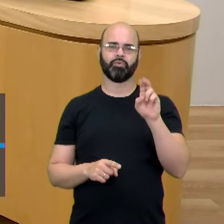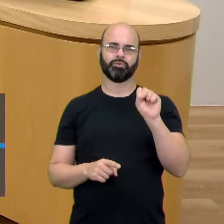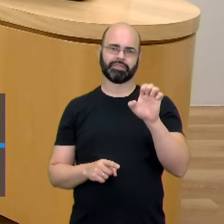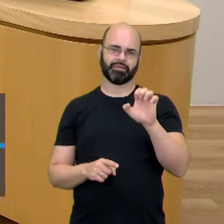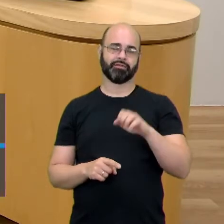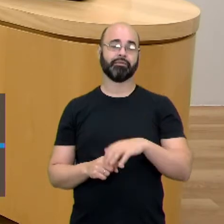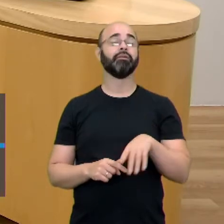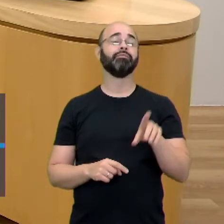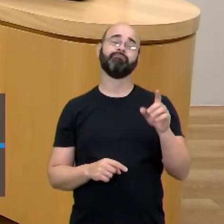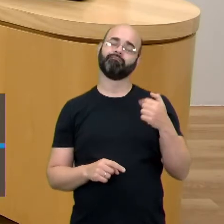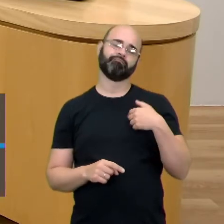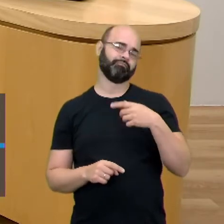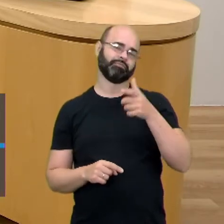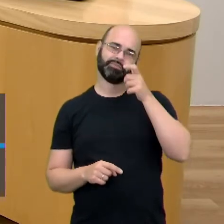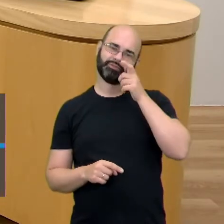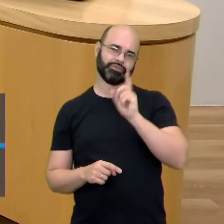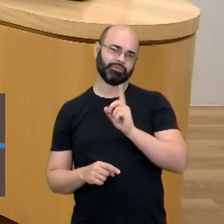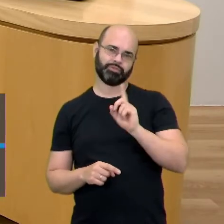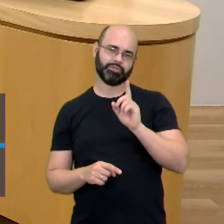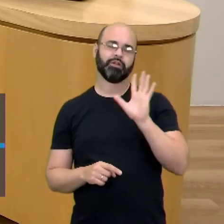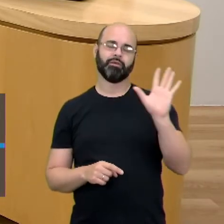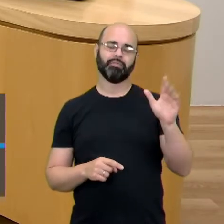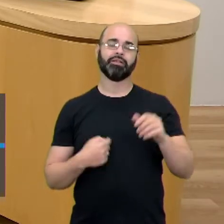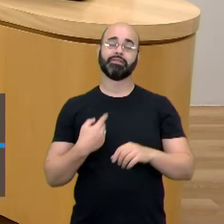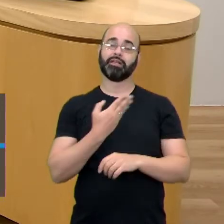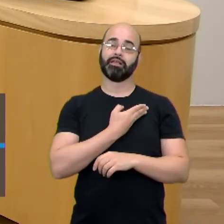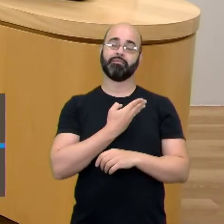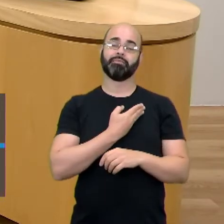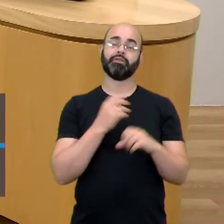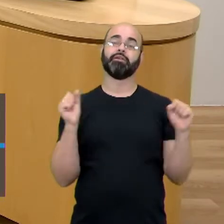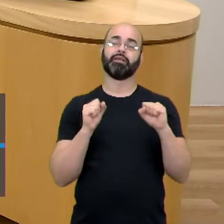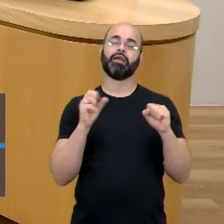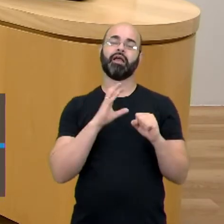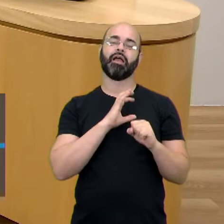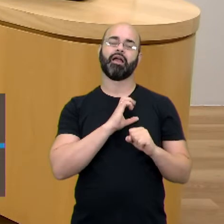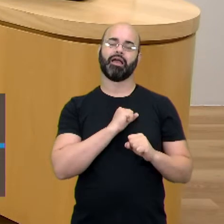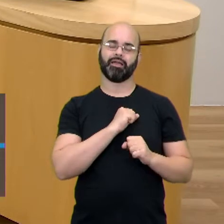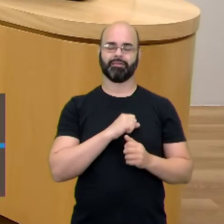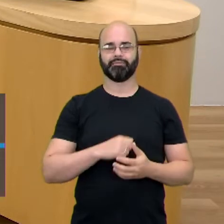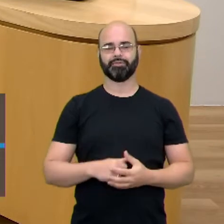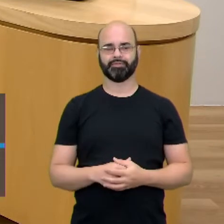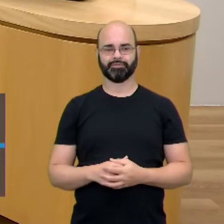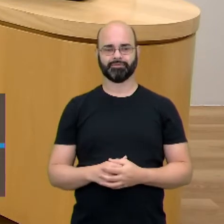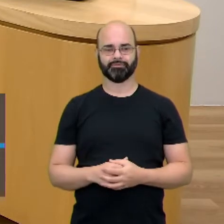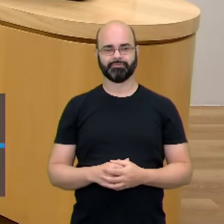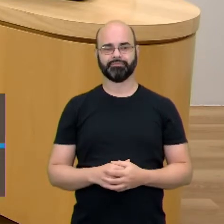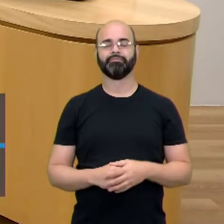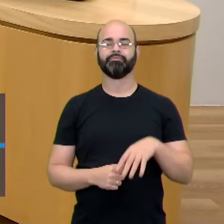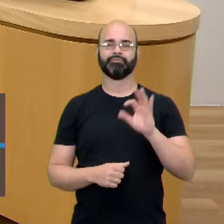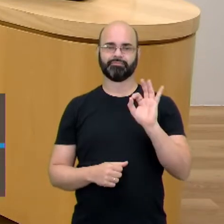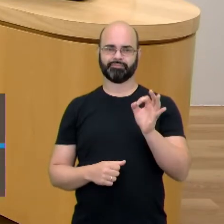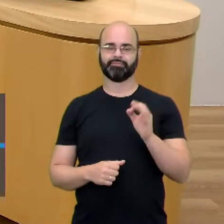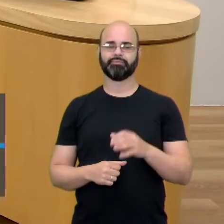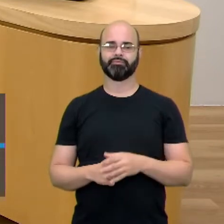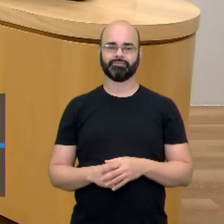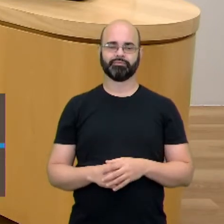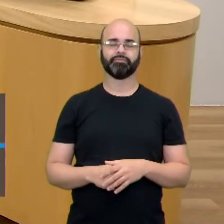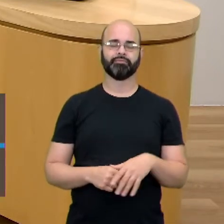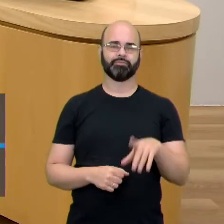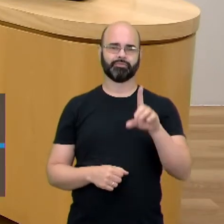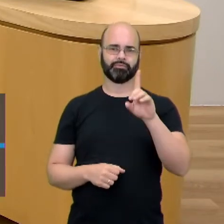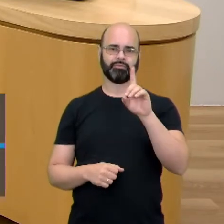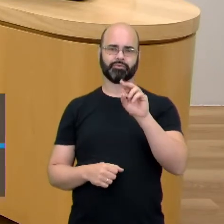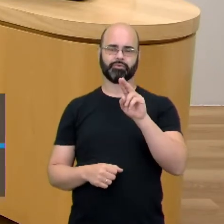mas eu tinha muitos amigos que eram vidrados, assim, amavam a série. Então, Dr. House, na verdade, era uma série de